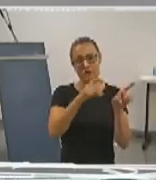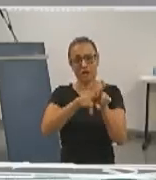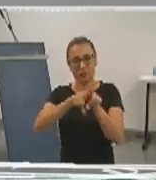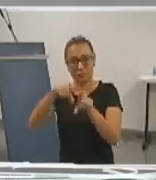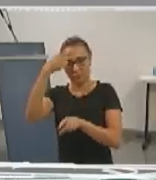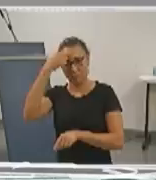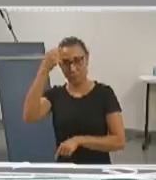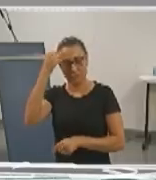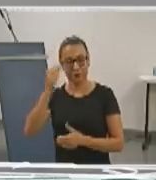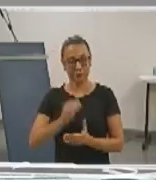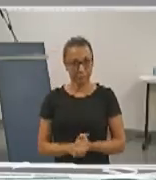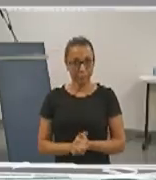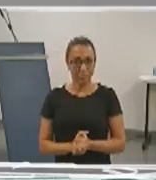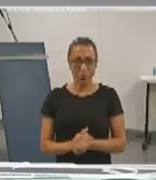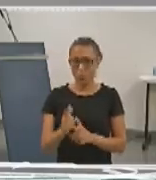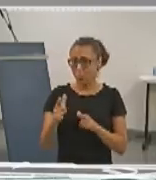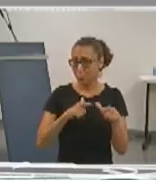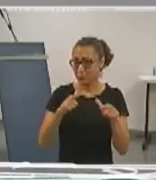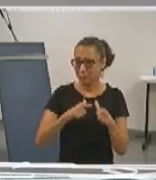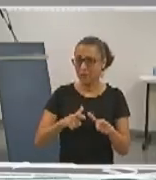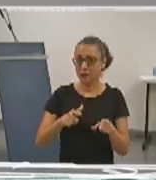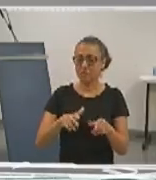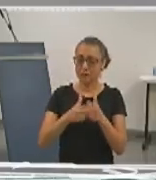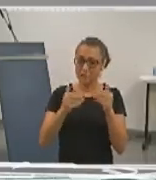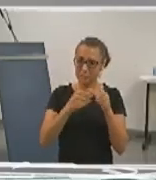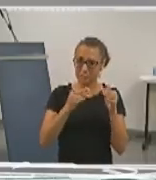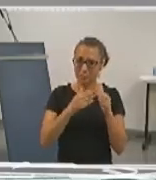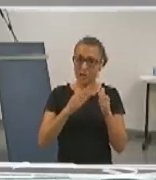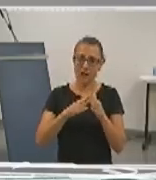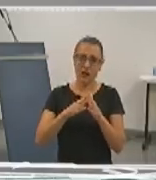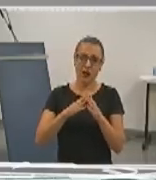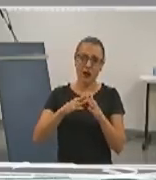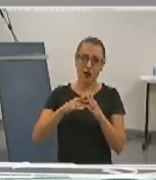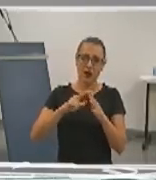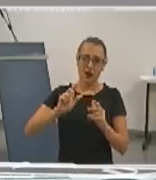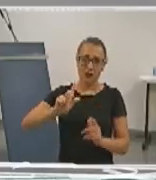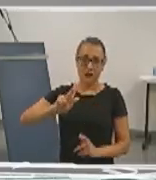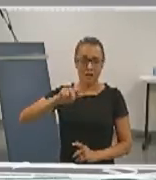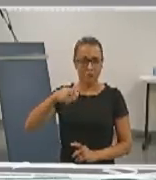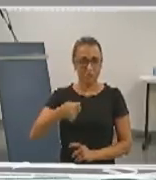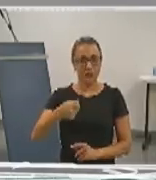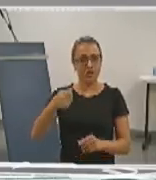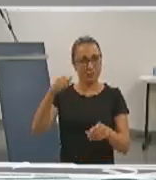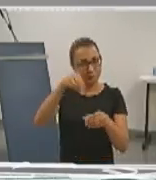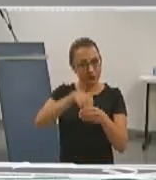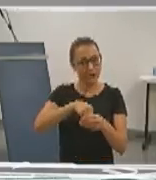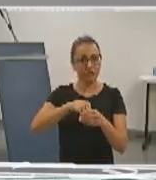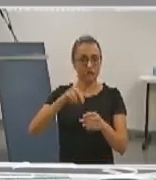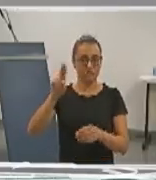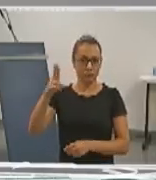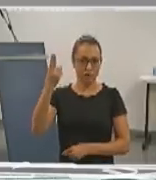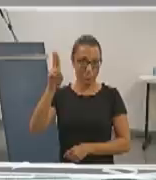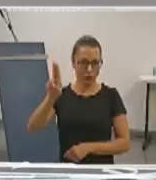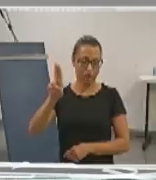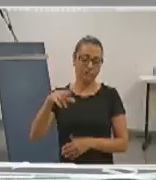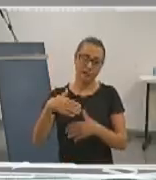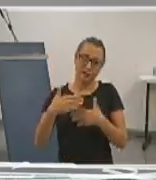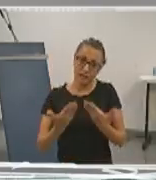Uma das demandas mais recomendadas é a presença da Progesp dentro do HU. Nesse sentido,